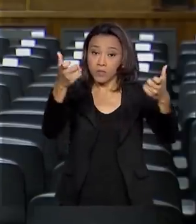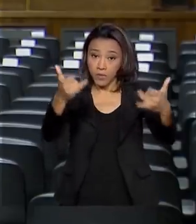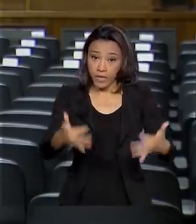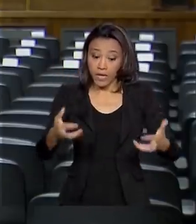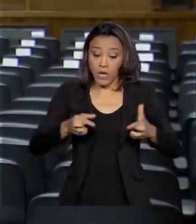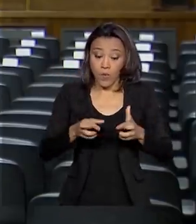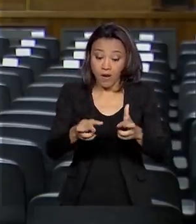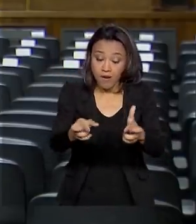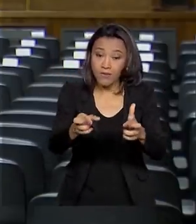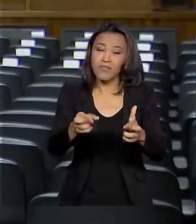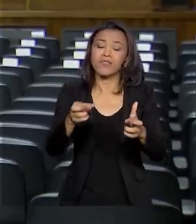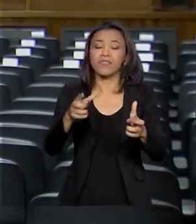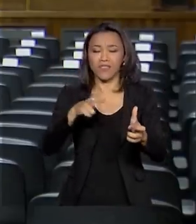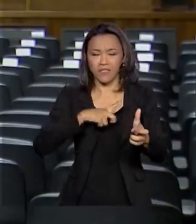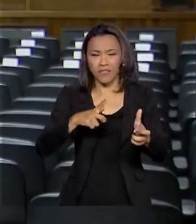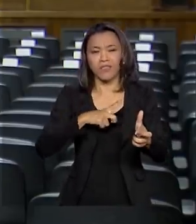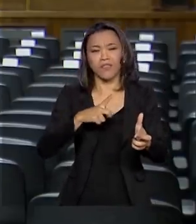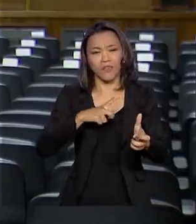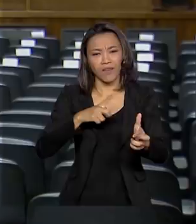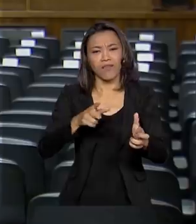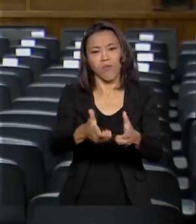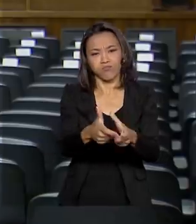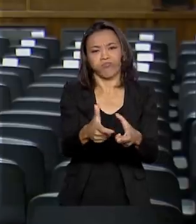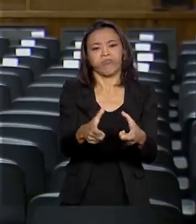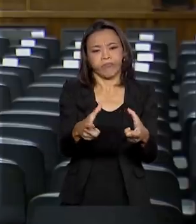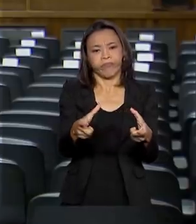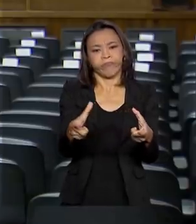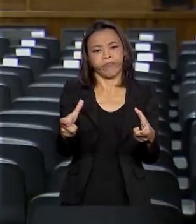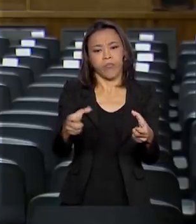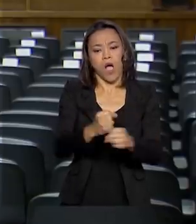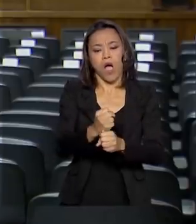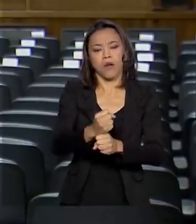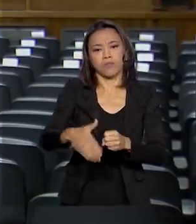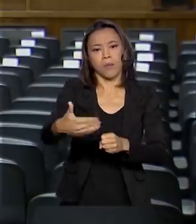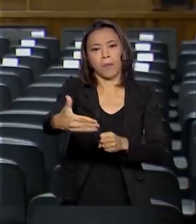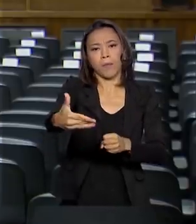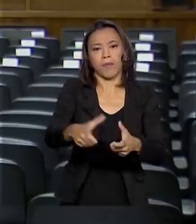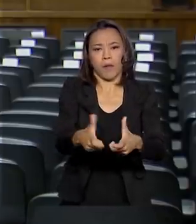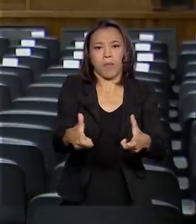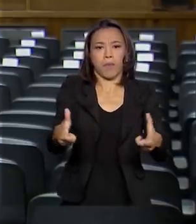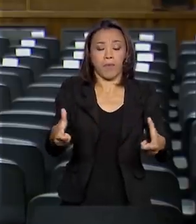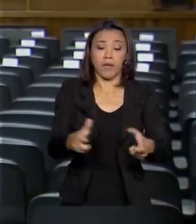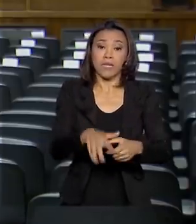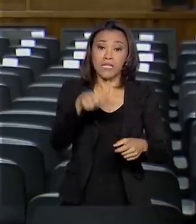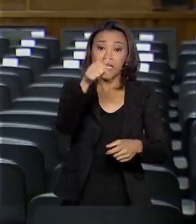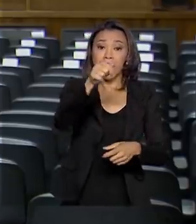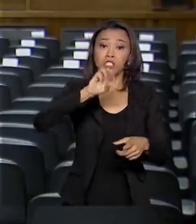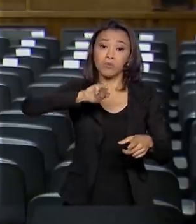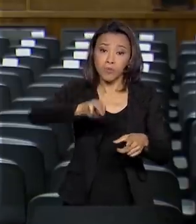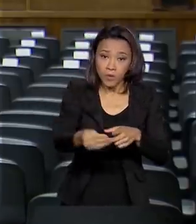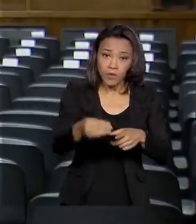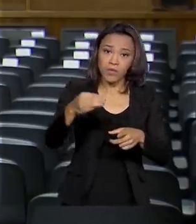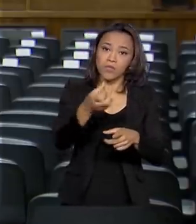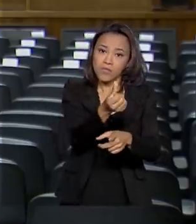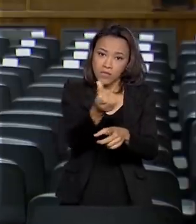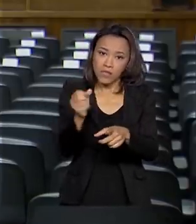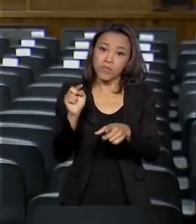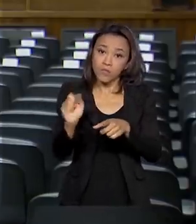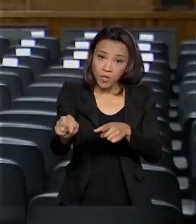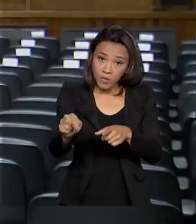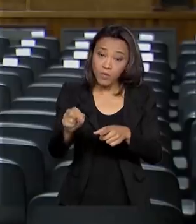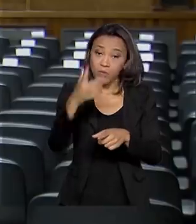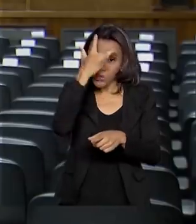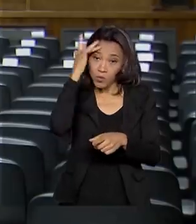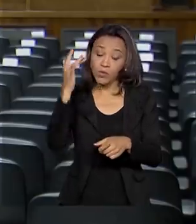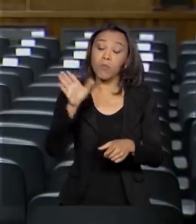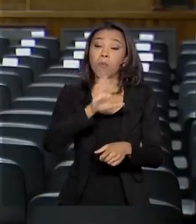tende a aumentar nos próximos anos, Renata. Atualmente, 7 milhões e 600 mil pessoas morrem em todo